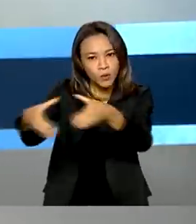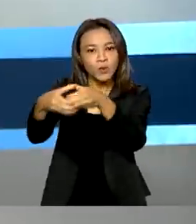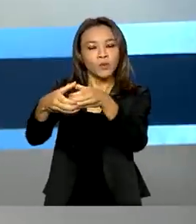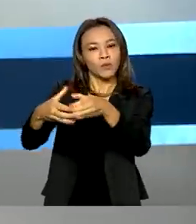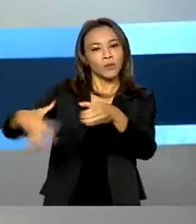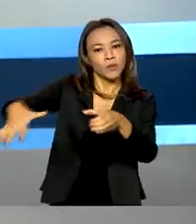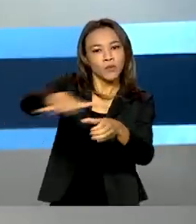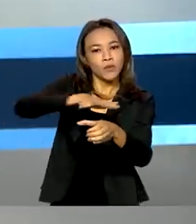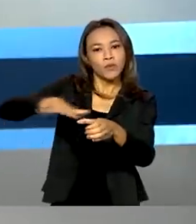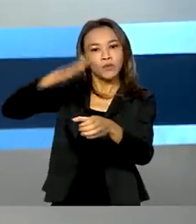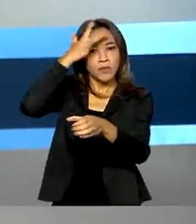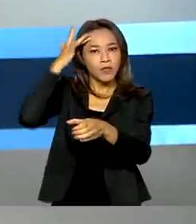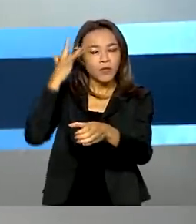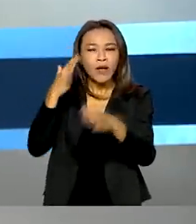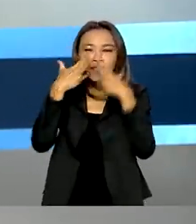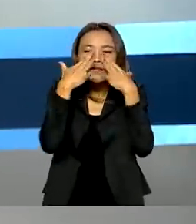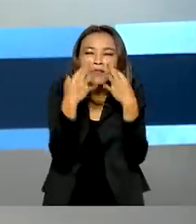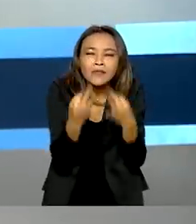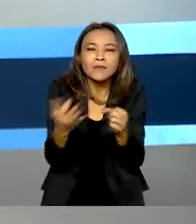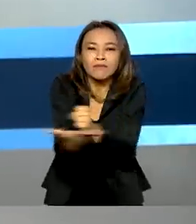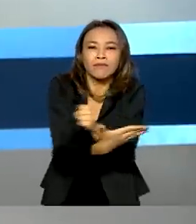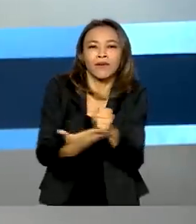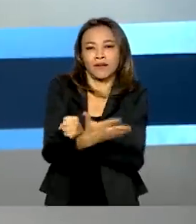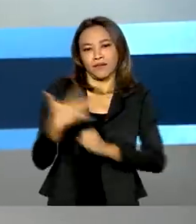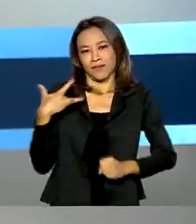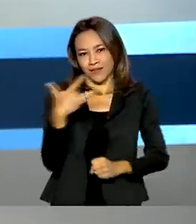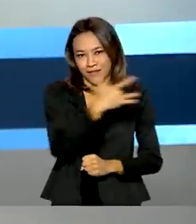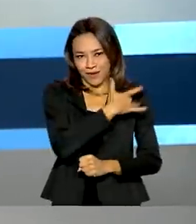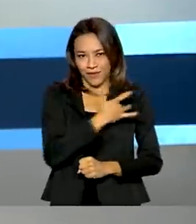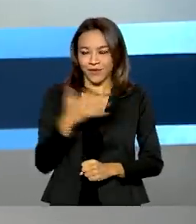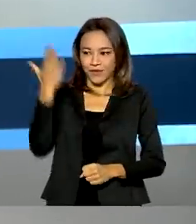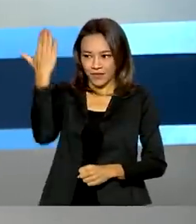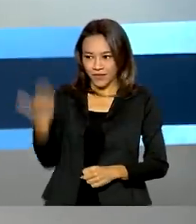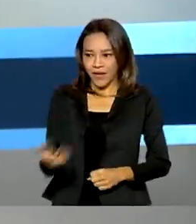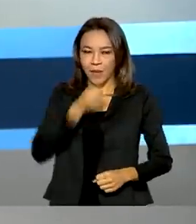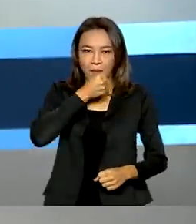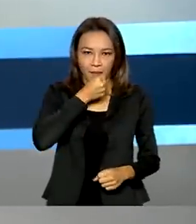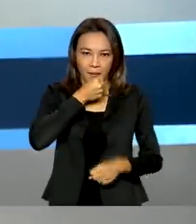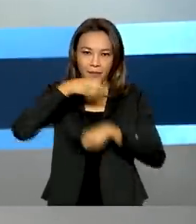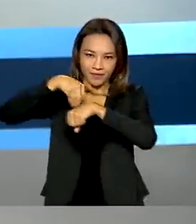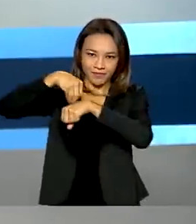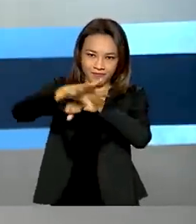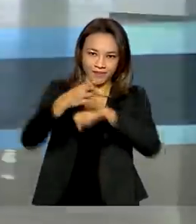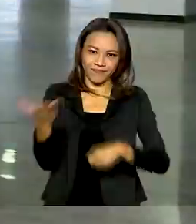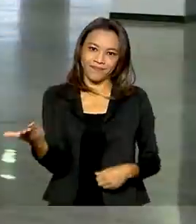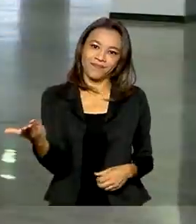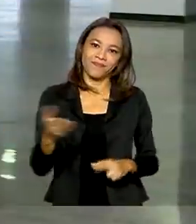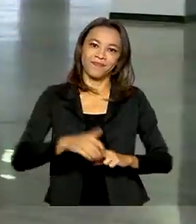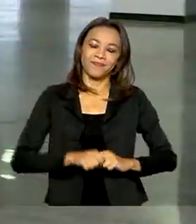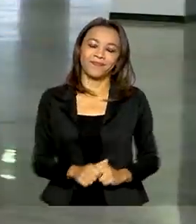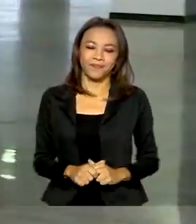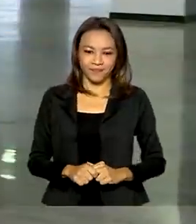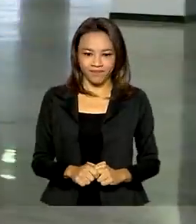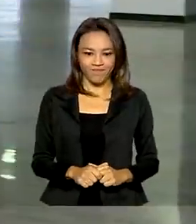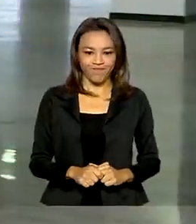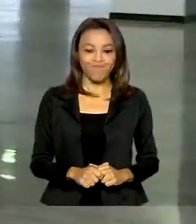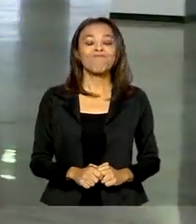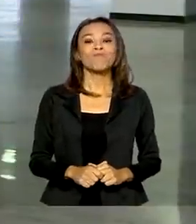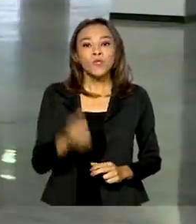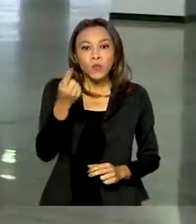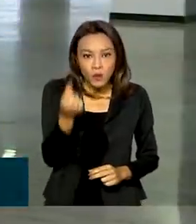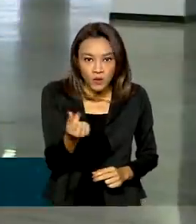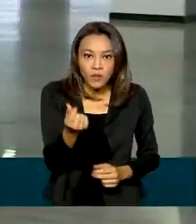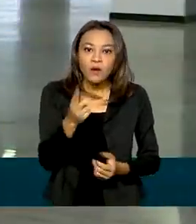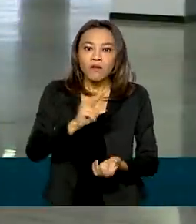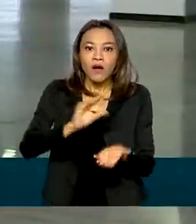fortalecimento da atenção primária de saúde. A repórter Gabriela Noronha tem as informações. O recurso será